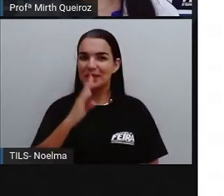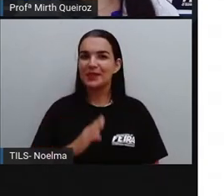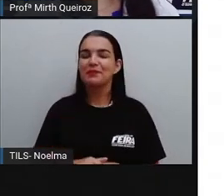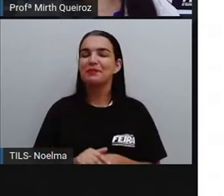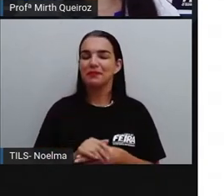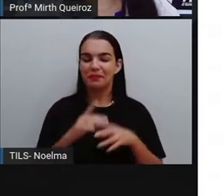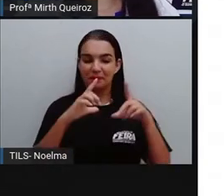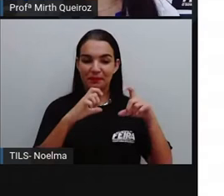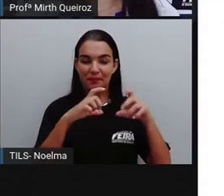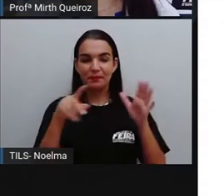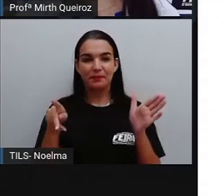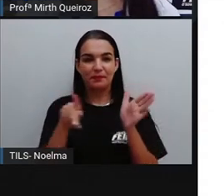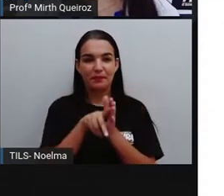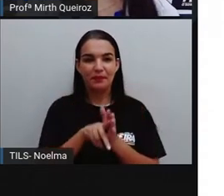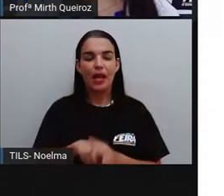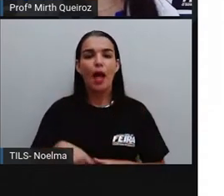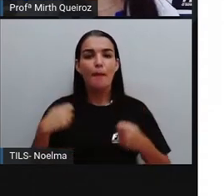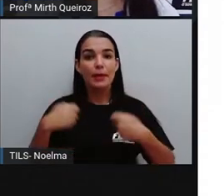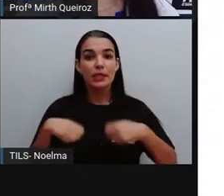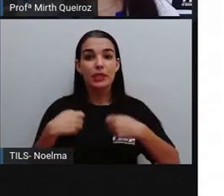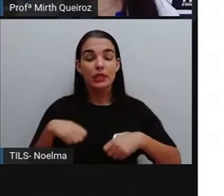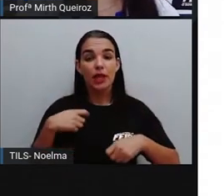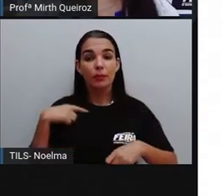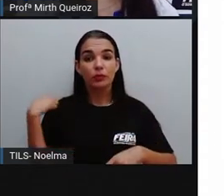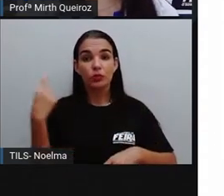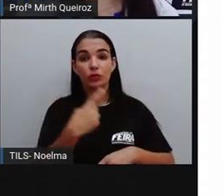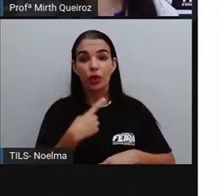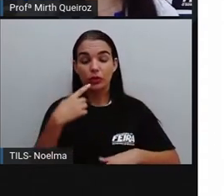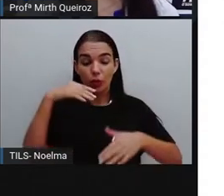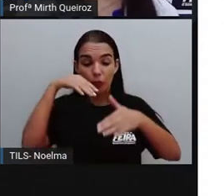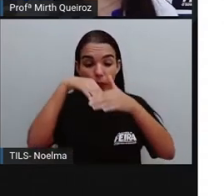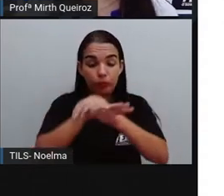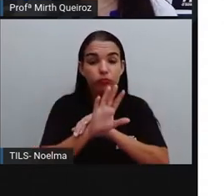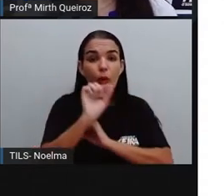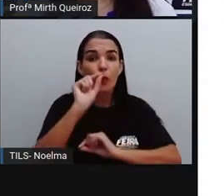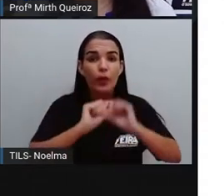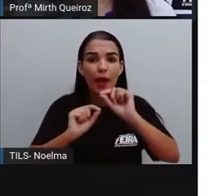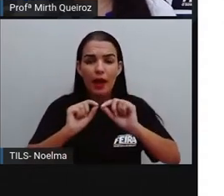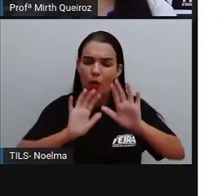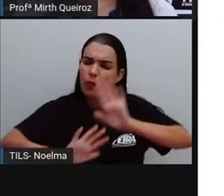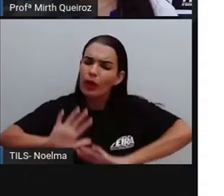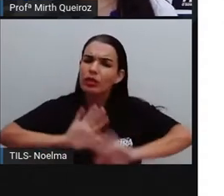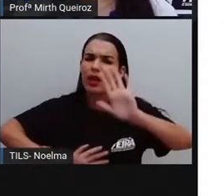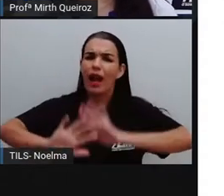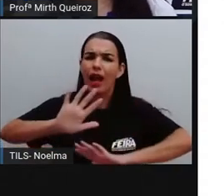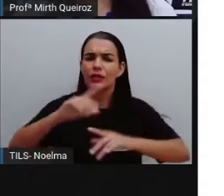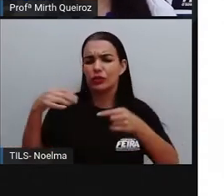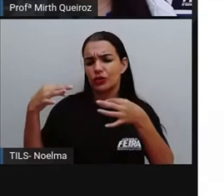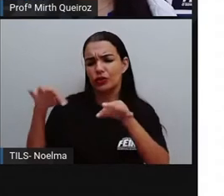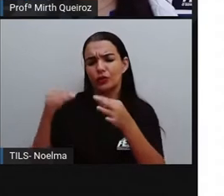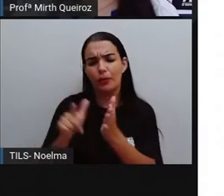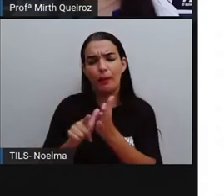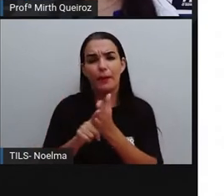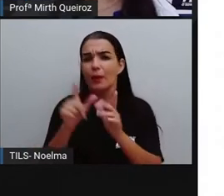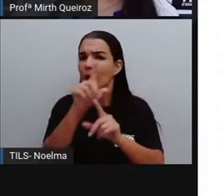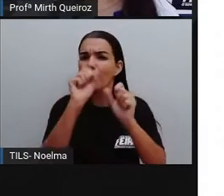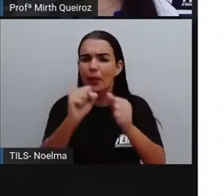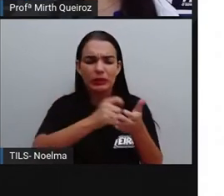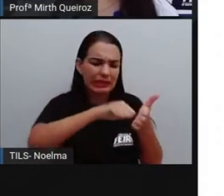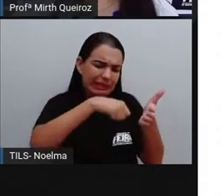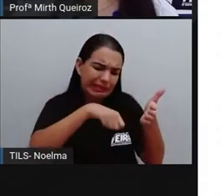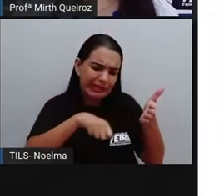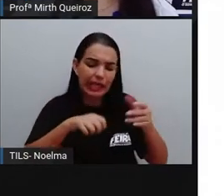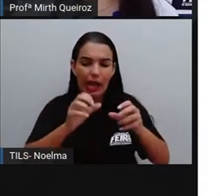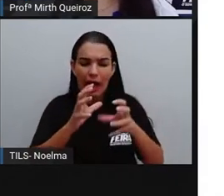Devemos ajudar a conservar o dinheiro. Não rabisque, não rasgue e não